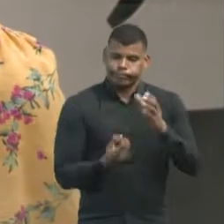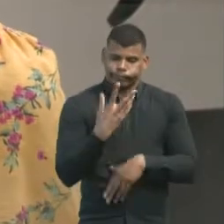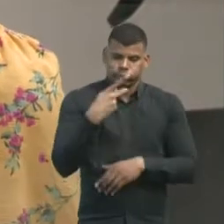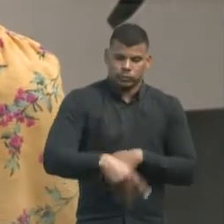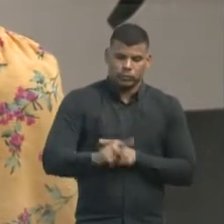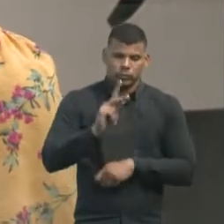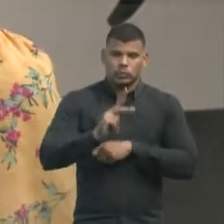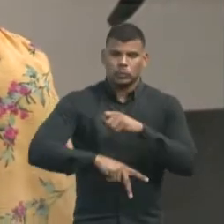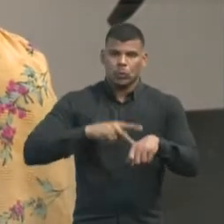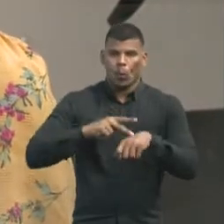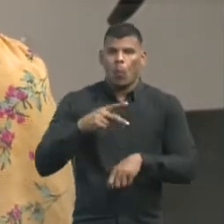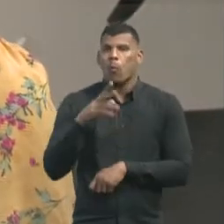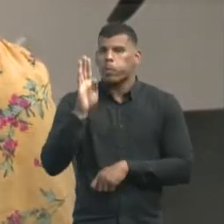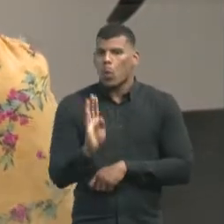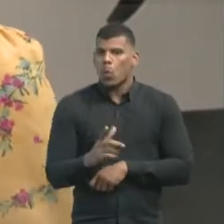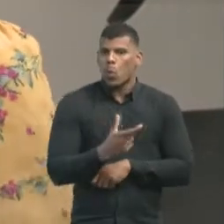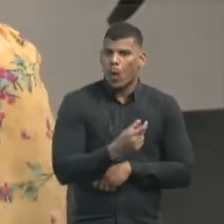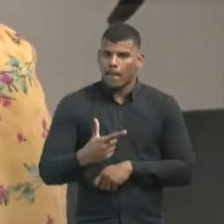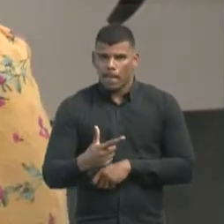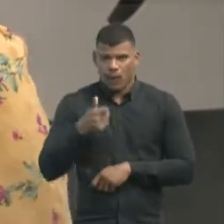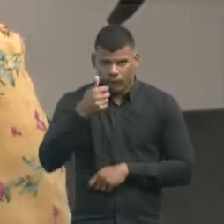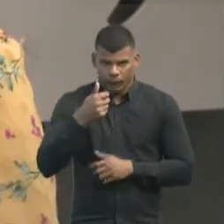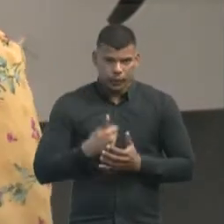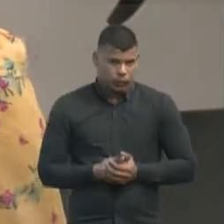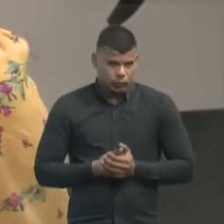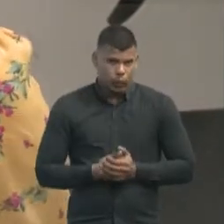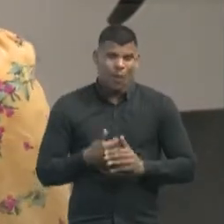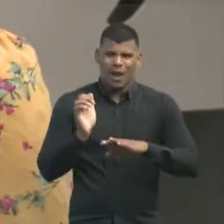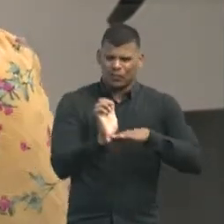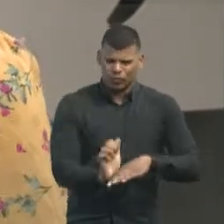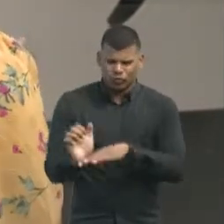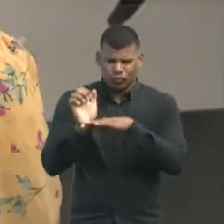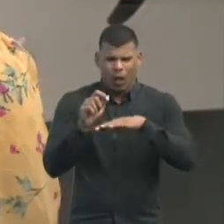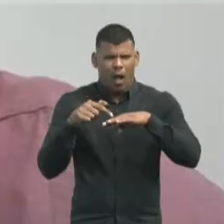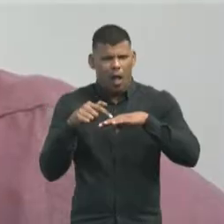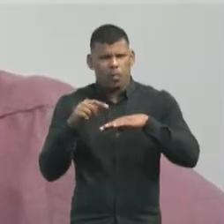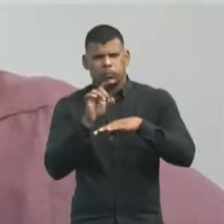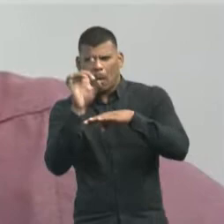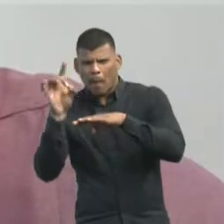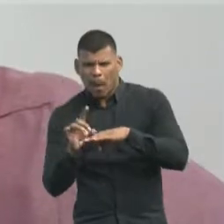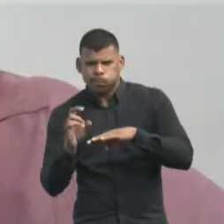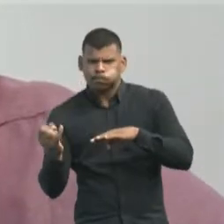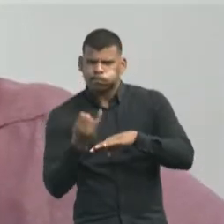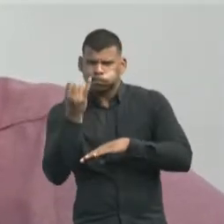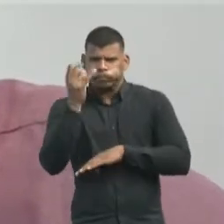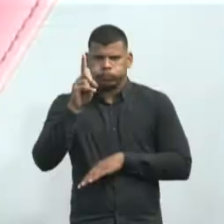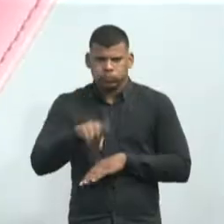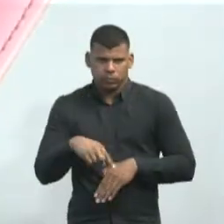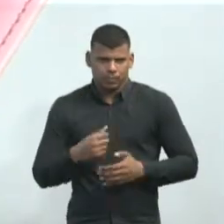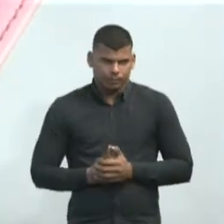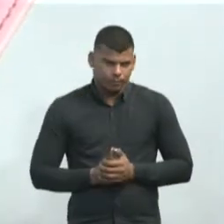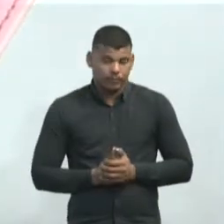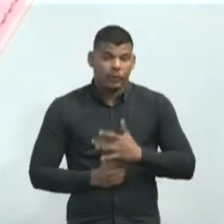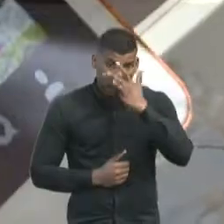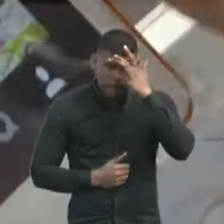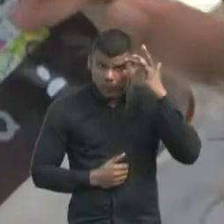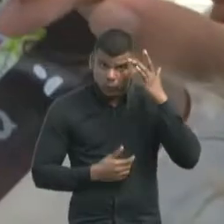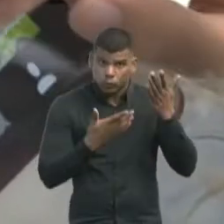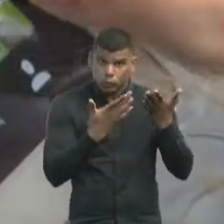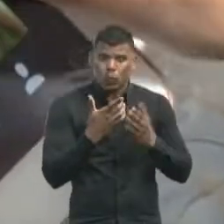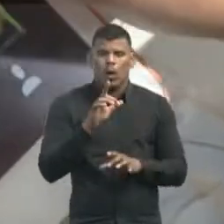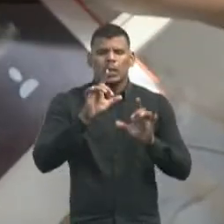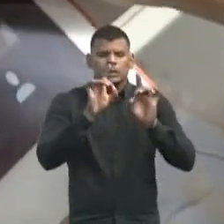importância que é esse pequeno negócio para o Estado e para a economia de uma maneira geral. Para este especialista em varejo, a tecnologia